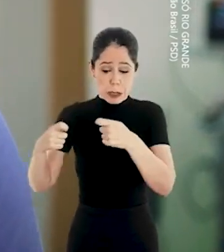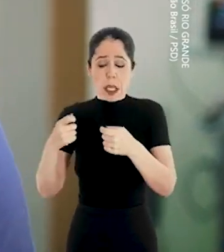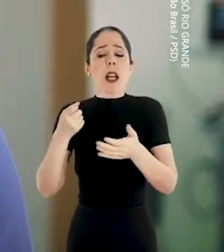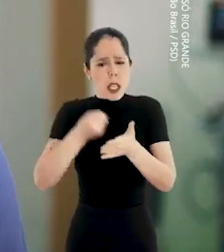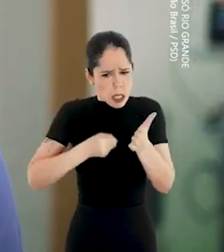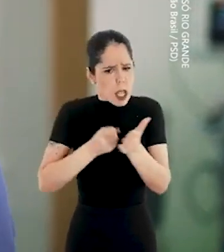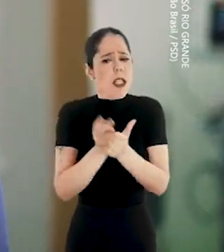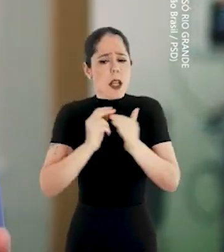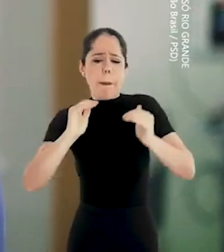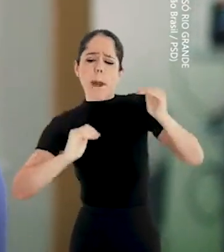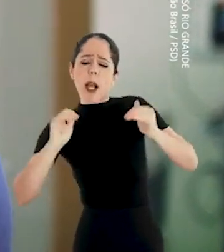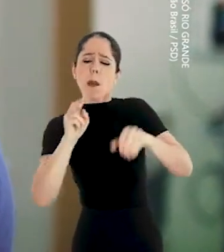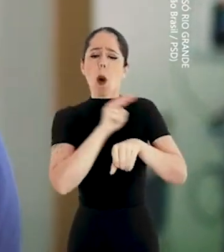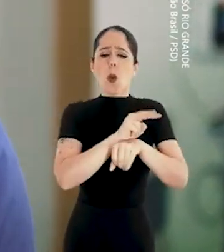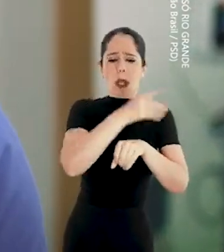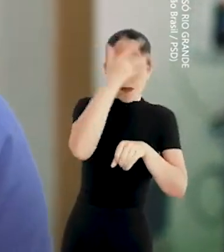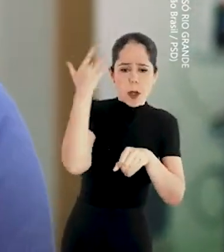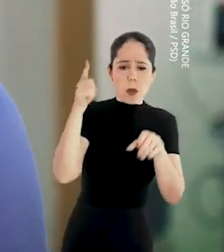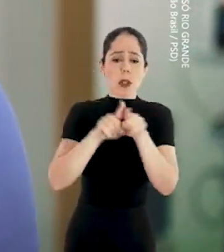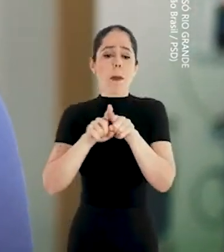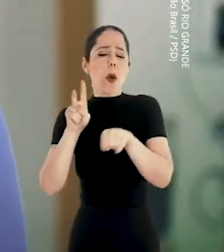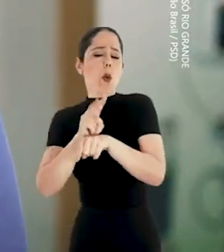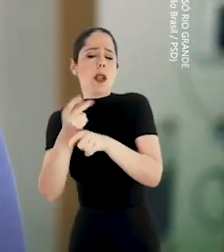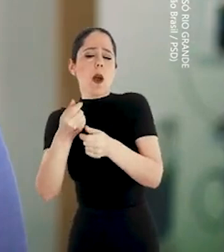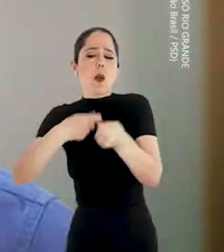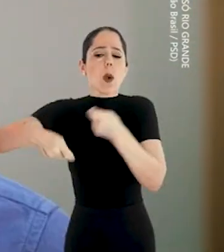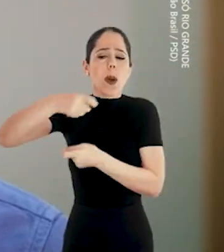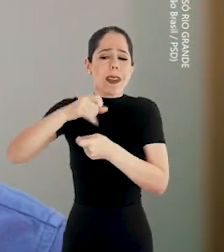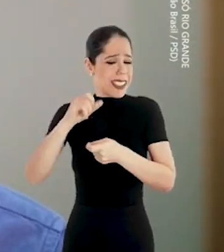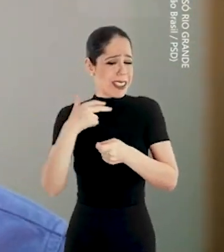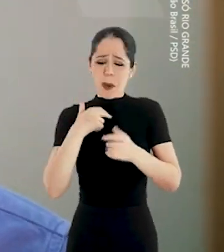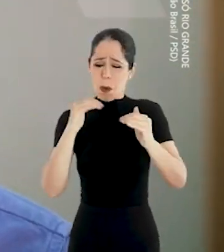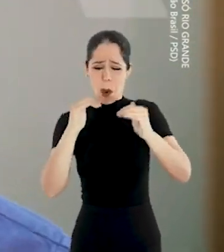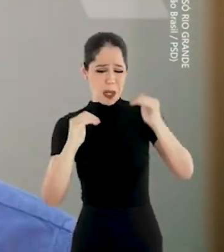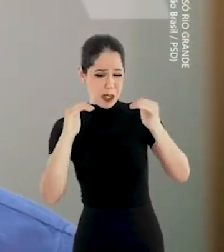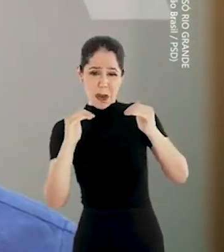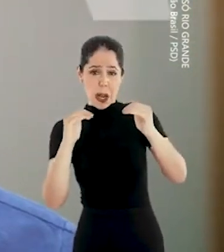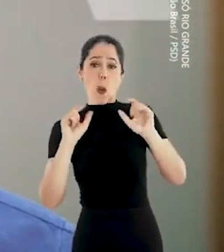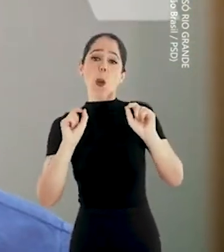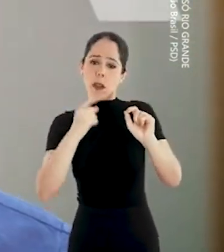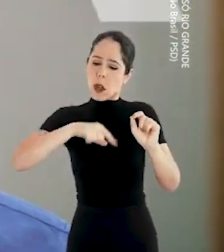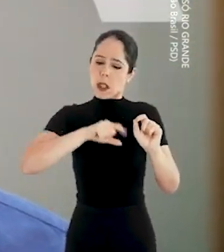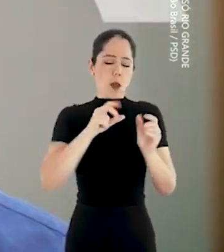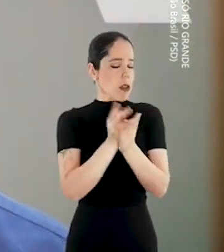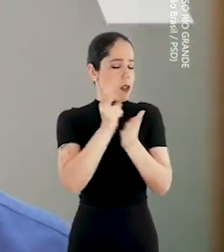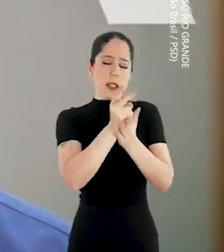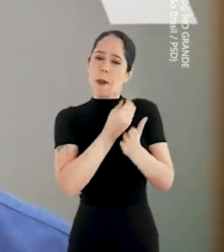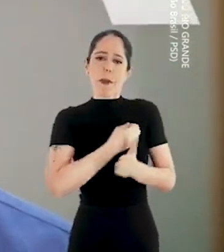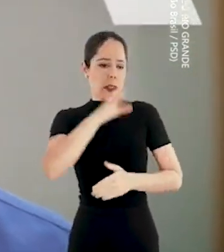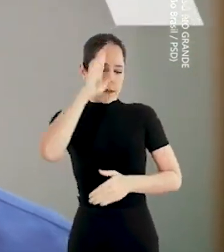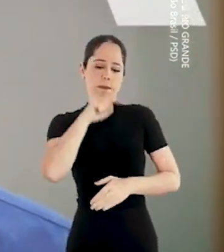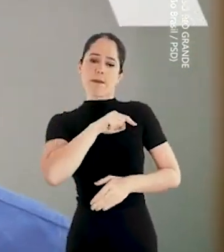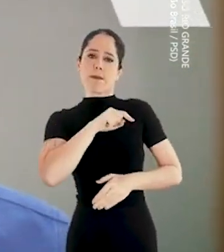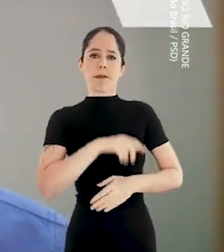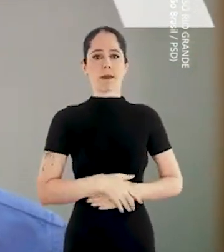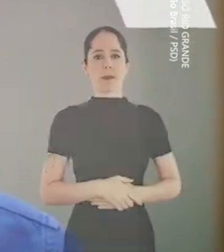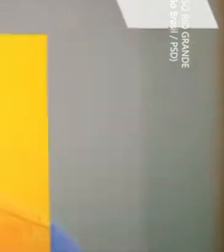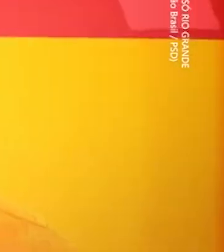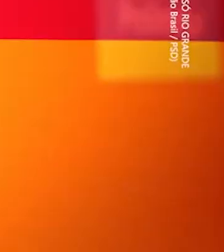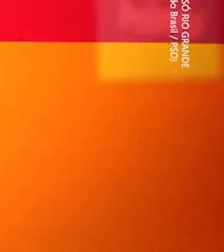dia, tentando equilibrar sempre o cuidado com as pessoas e com a economia. E quando isso não foi possível, nós escolhemos sempre